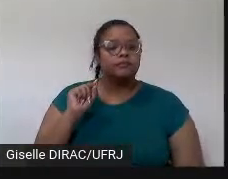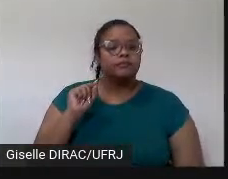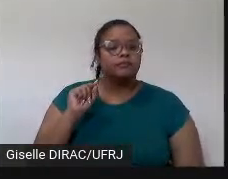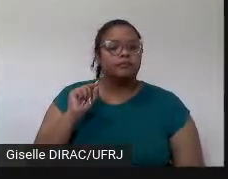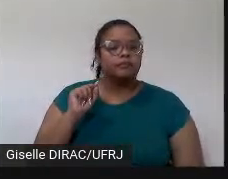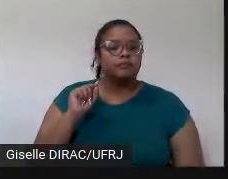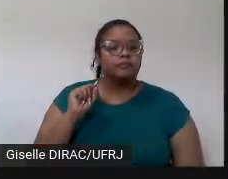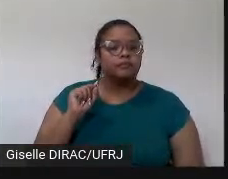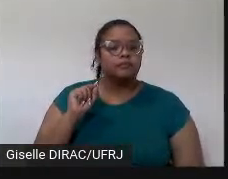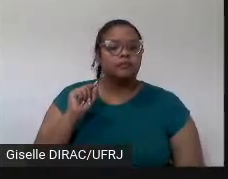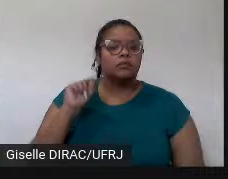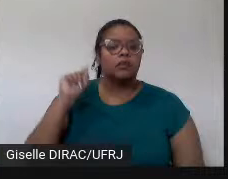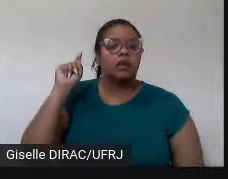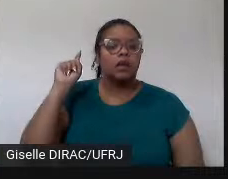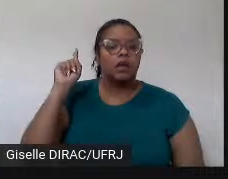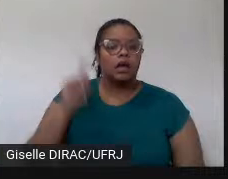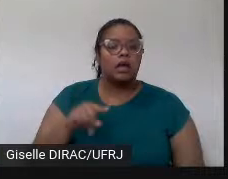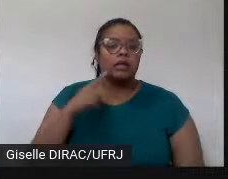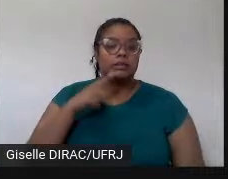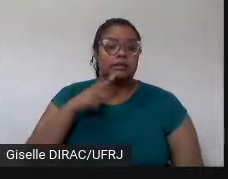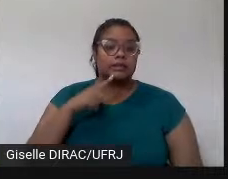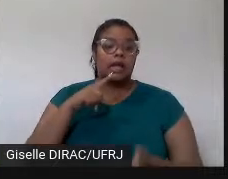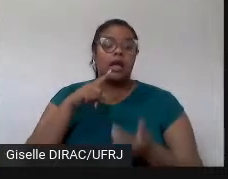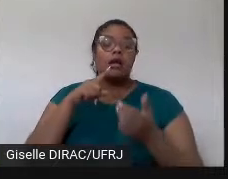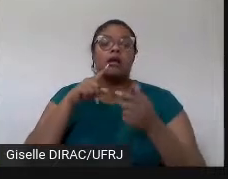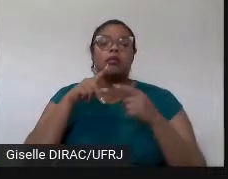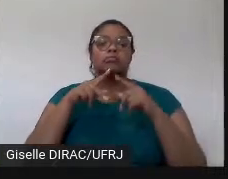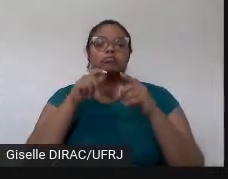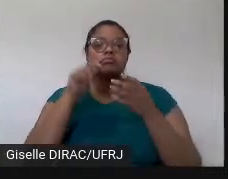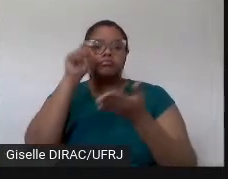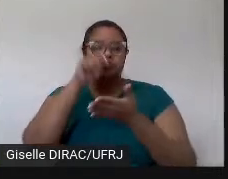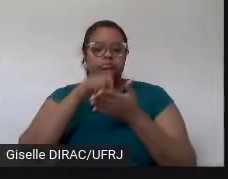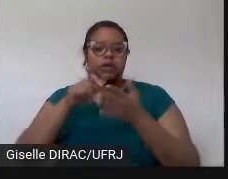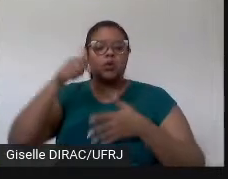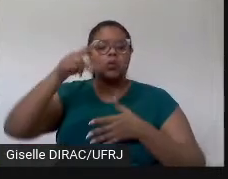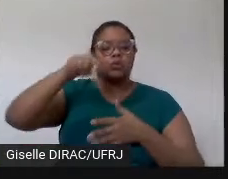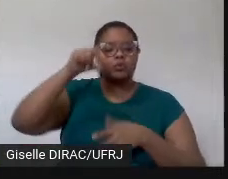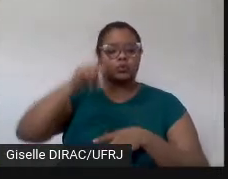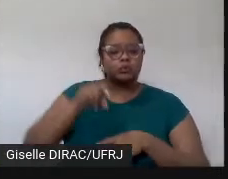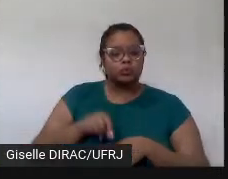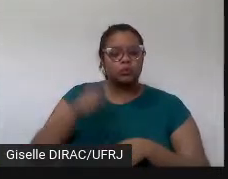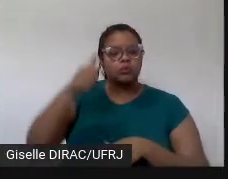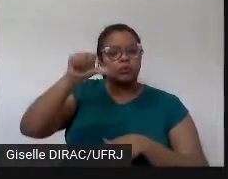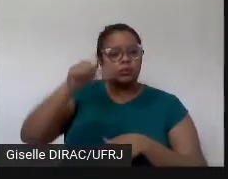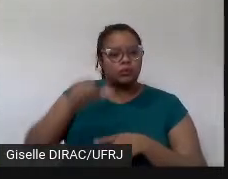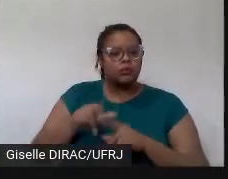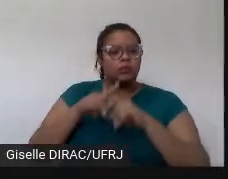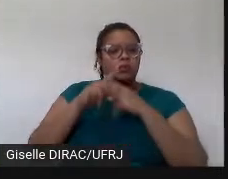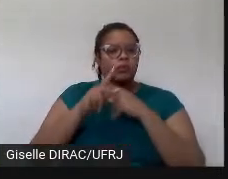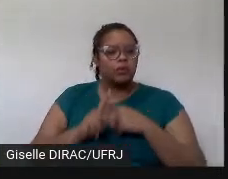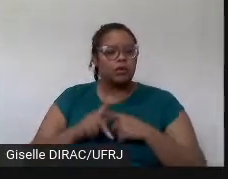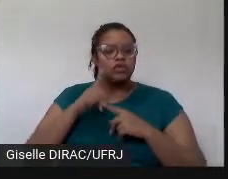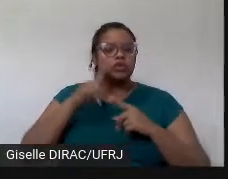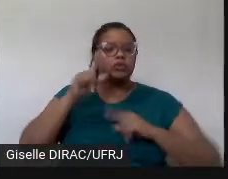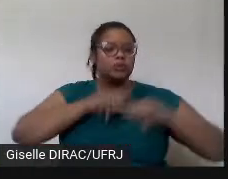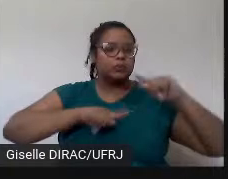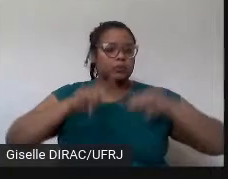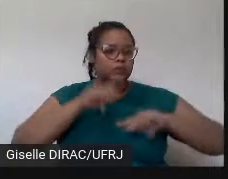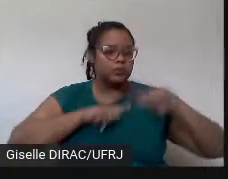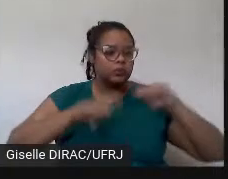né, a função de editoração, que, além de fazer toda a gestão dos